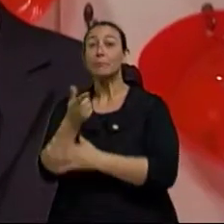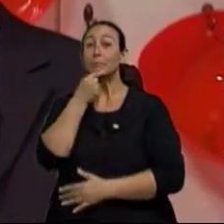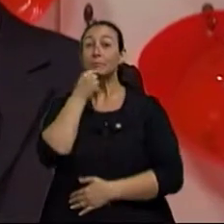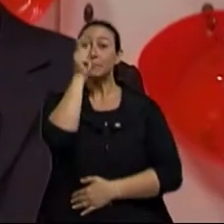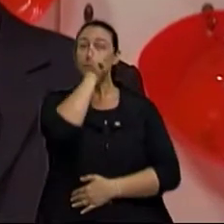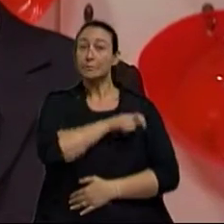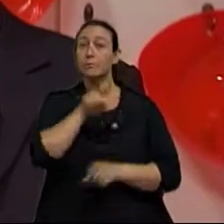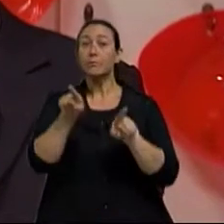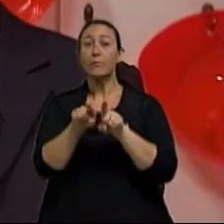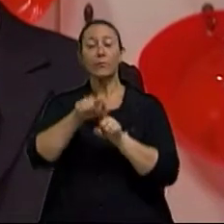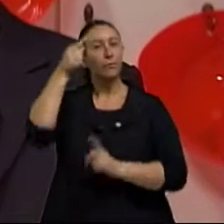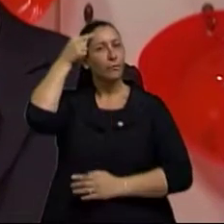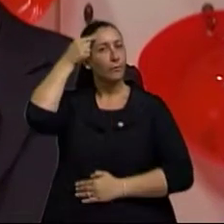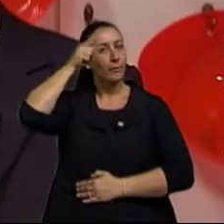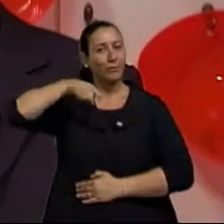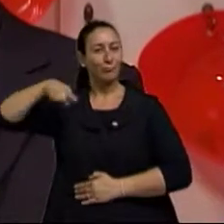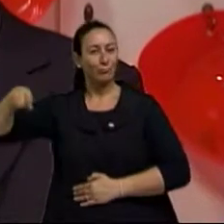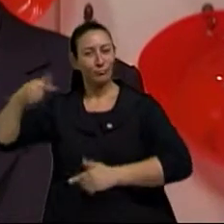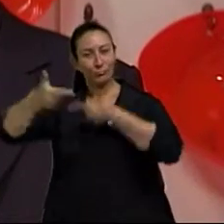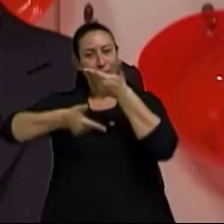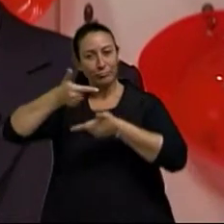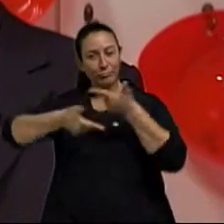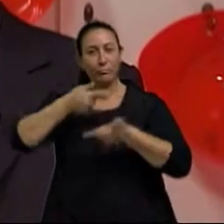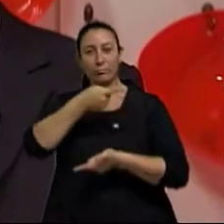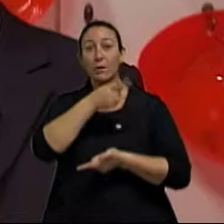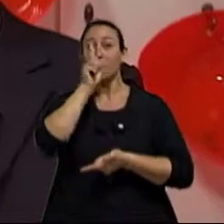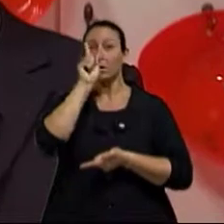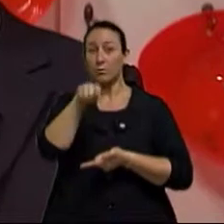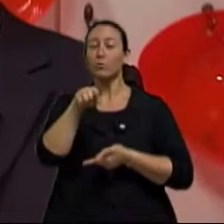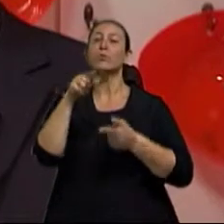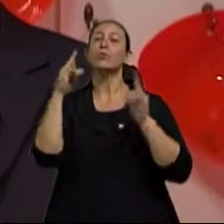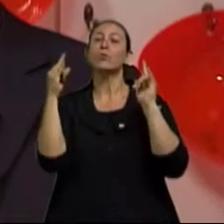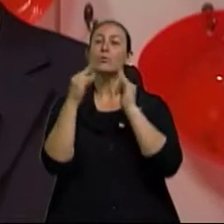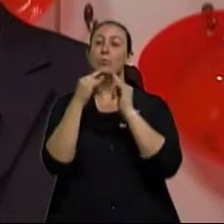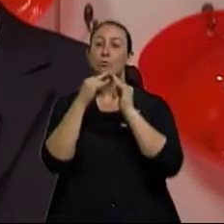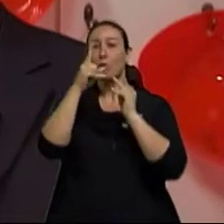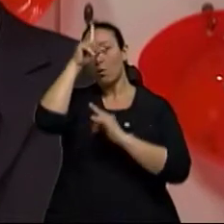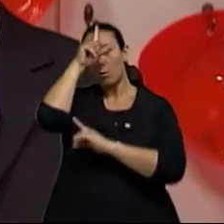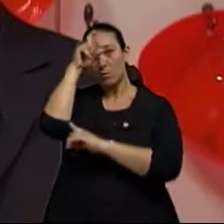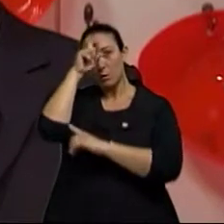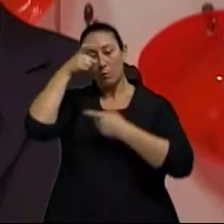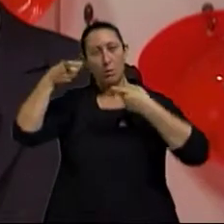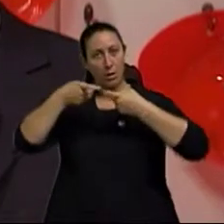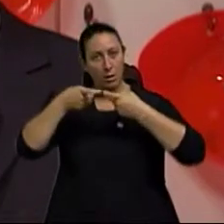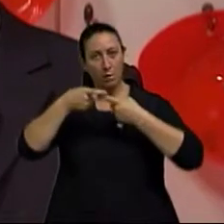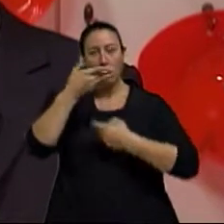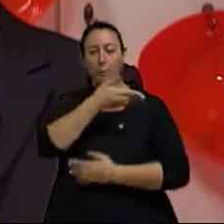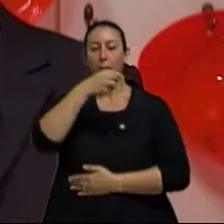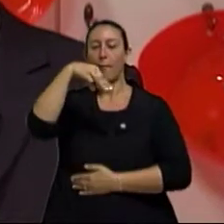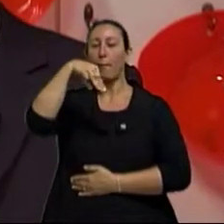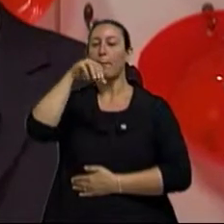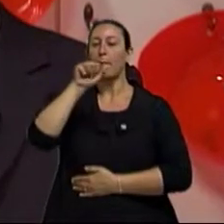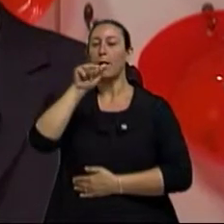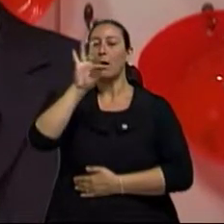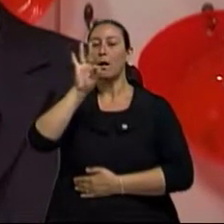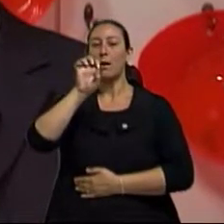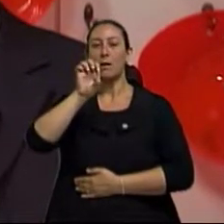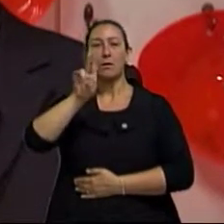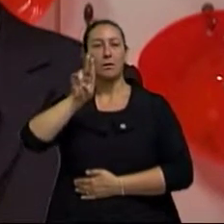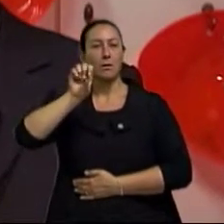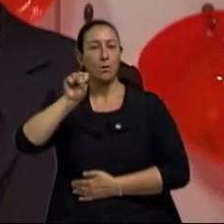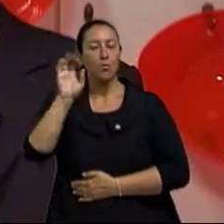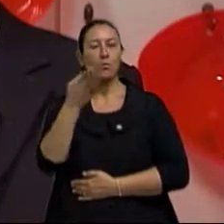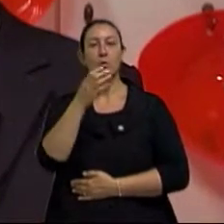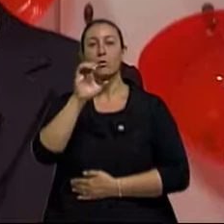geriatra do Instituto do Hospital de Clínicas de Porto Alegre, Matheus Roriz Cruz, professor também adjunto da